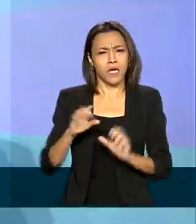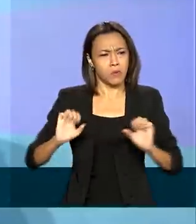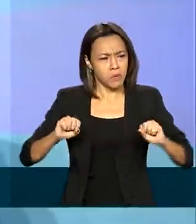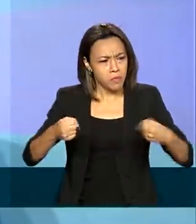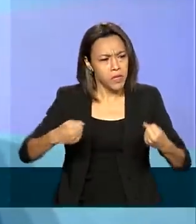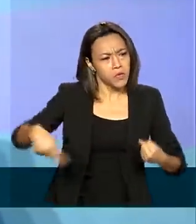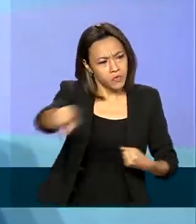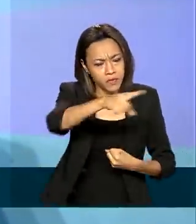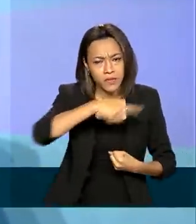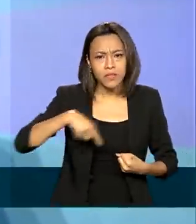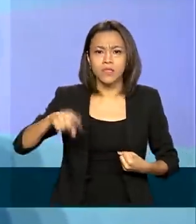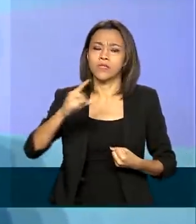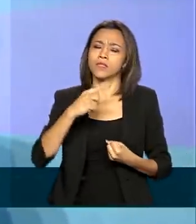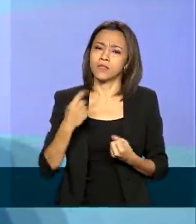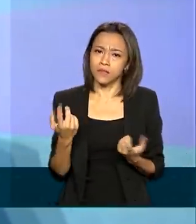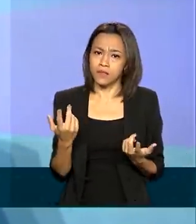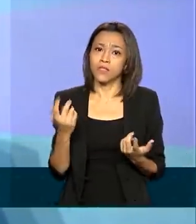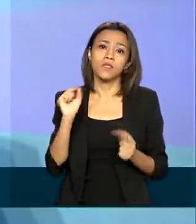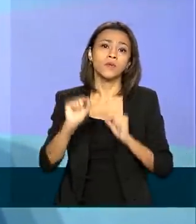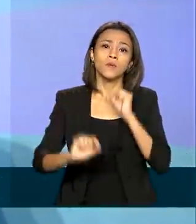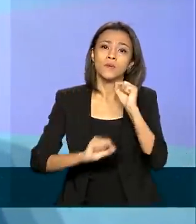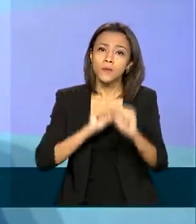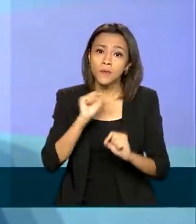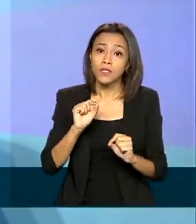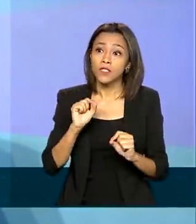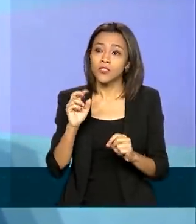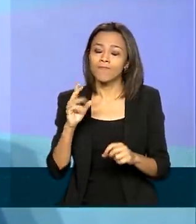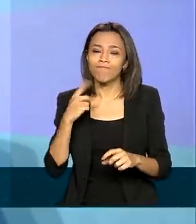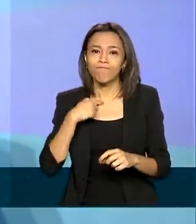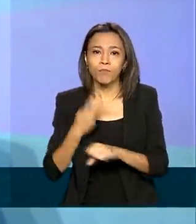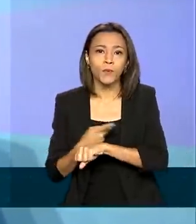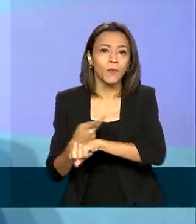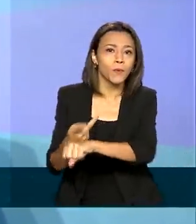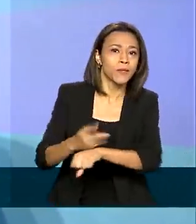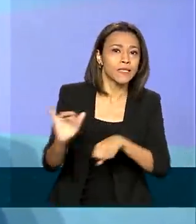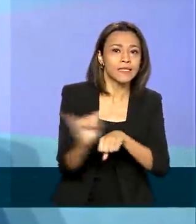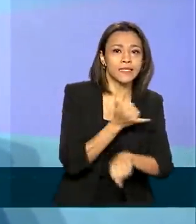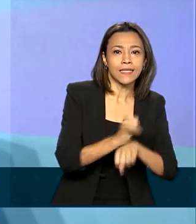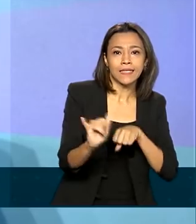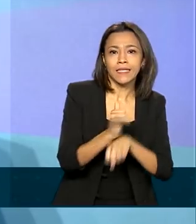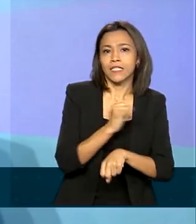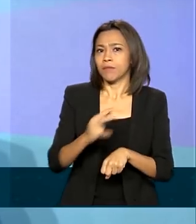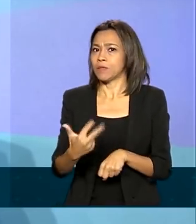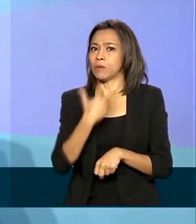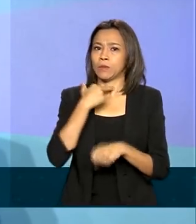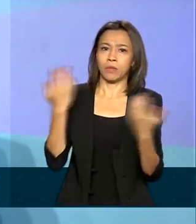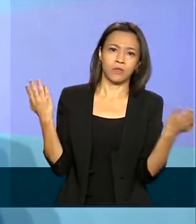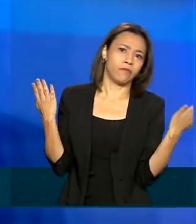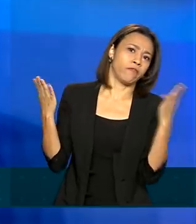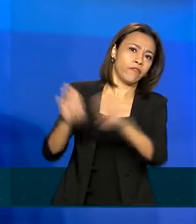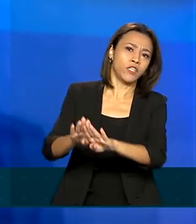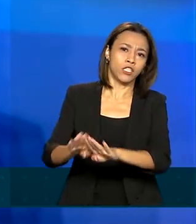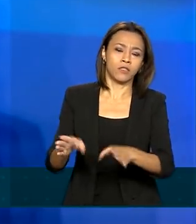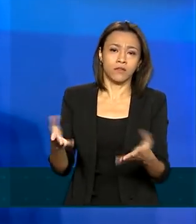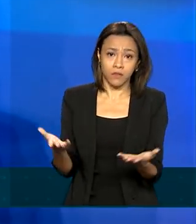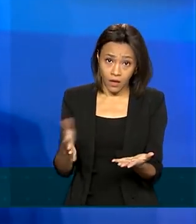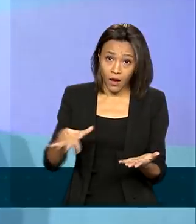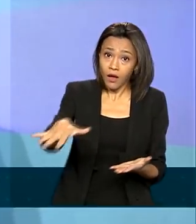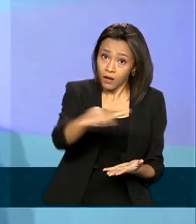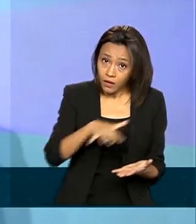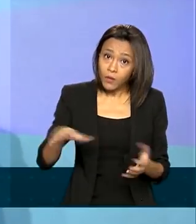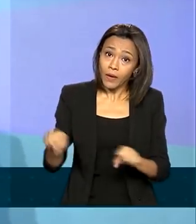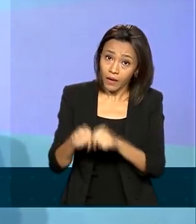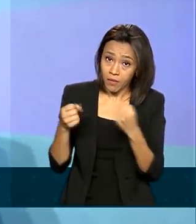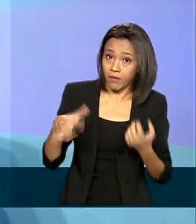dedicação dos senhores em buscar meios para que não se feche de forma definitiva o setor de vocês.